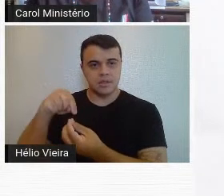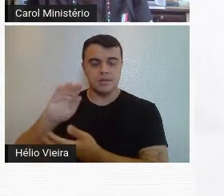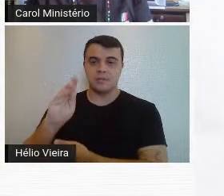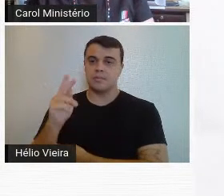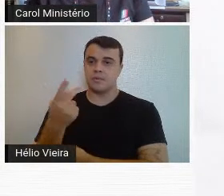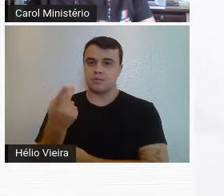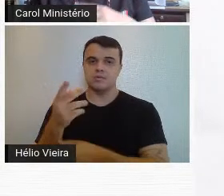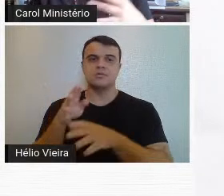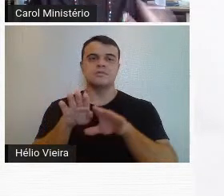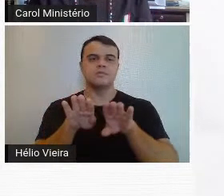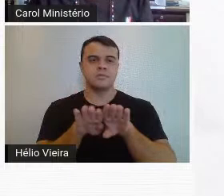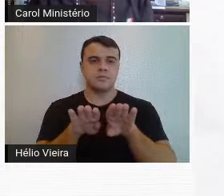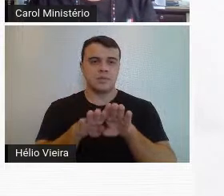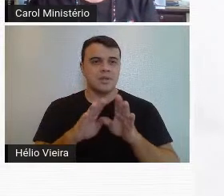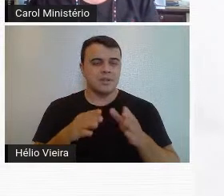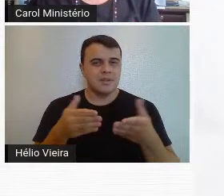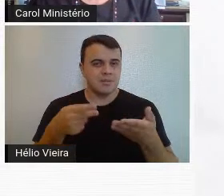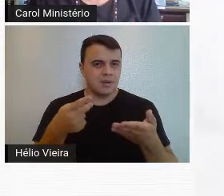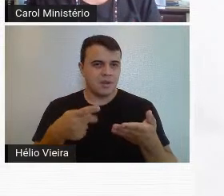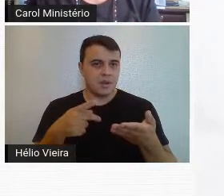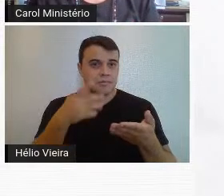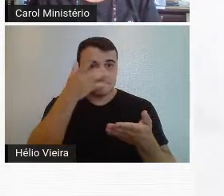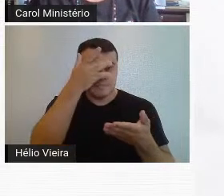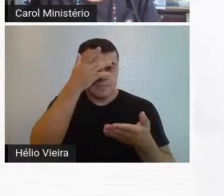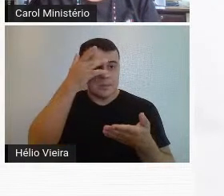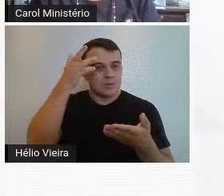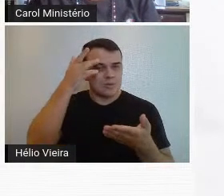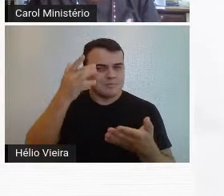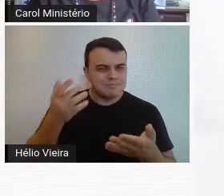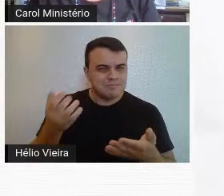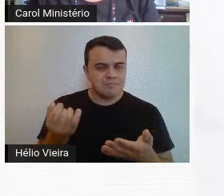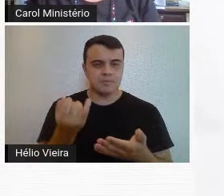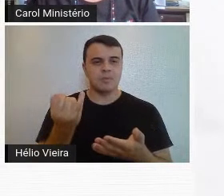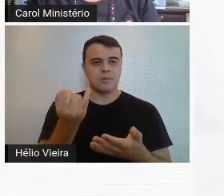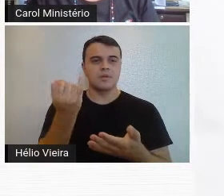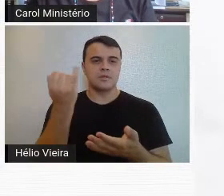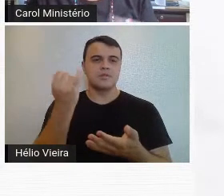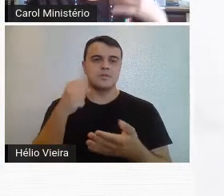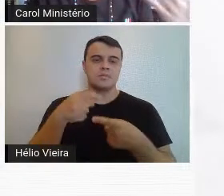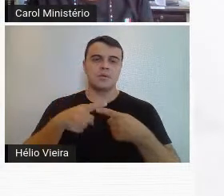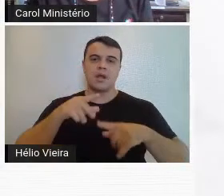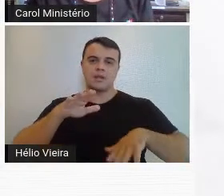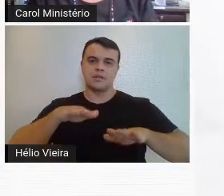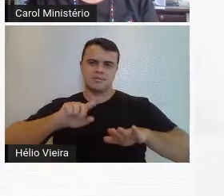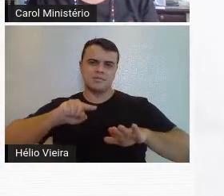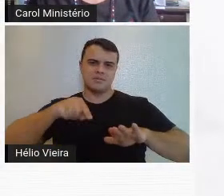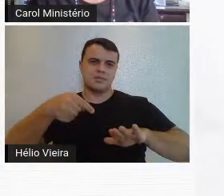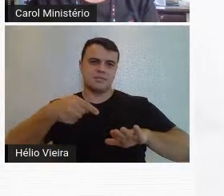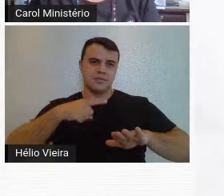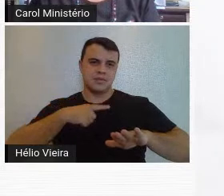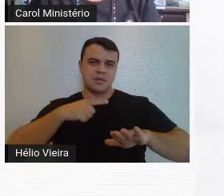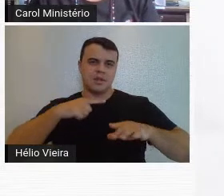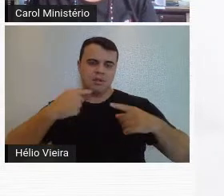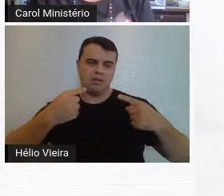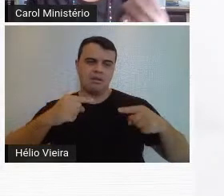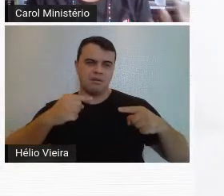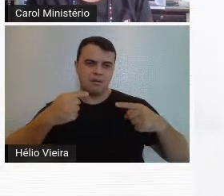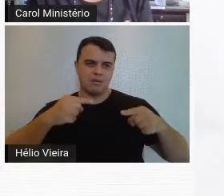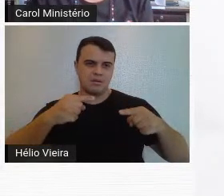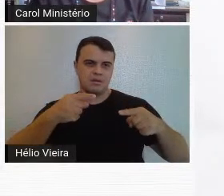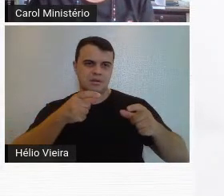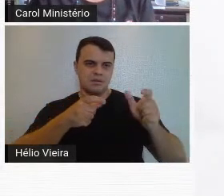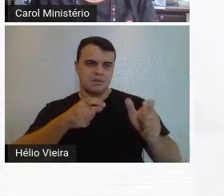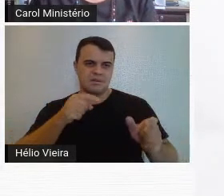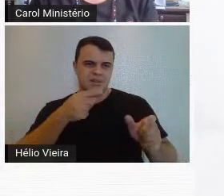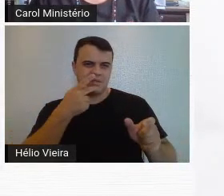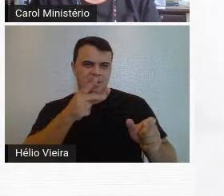Horizonte. Então ele é uma pessoa muito importante, apesar de depois ele ter recebido várias críticas de ser taxada